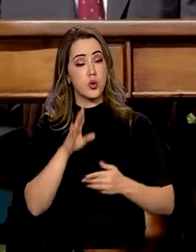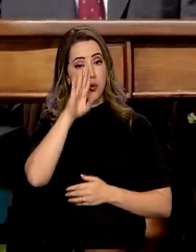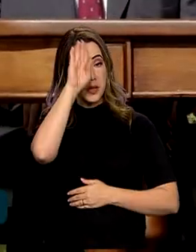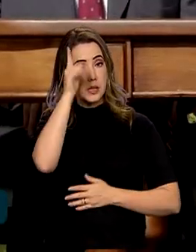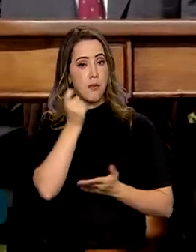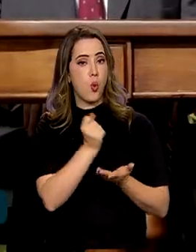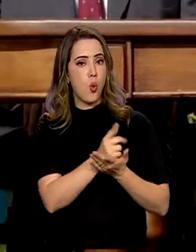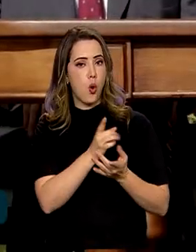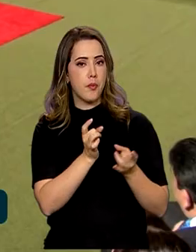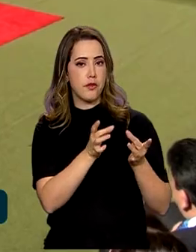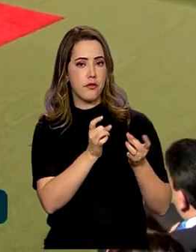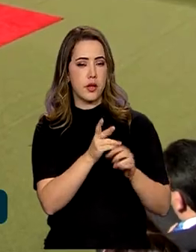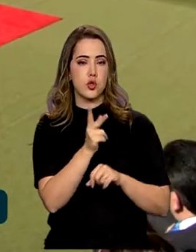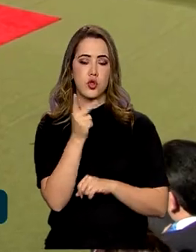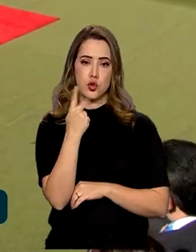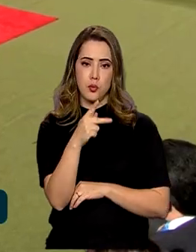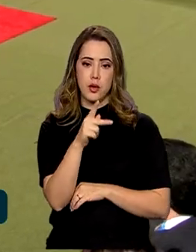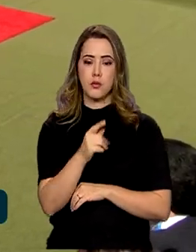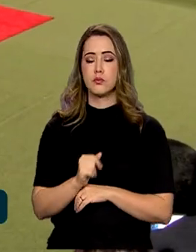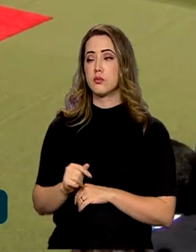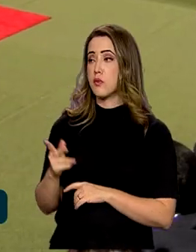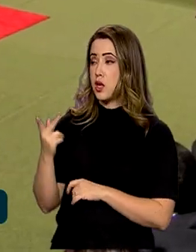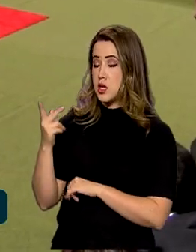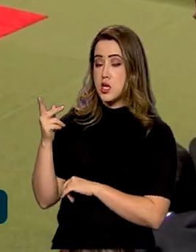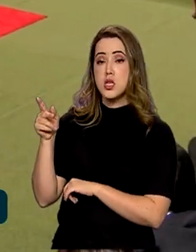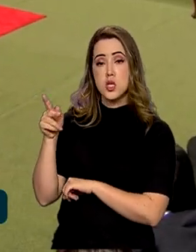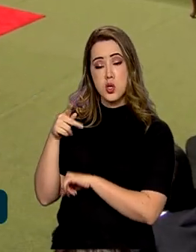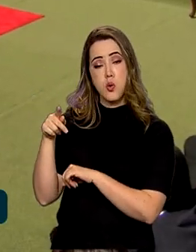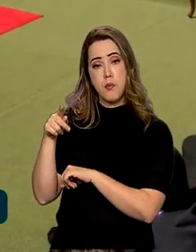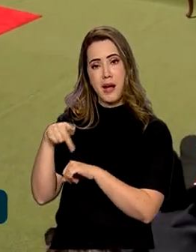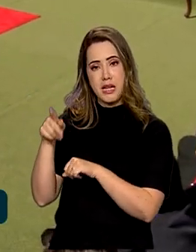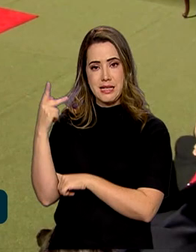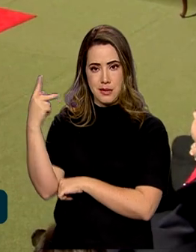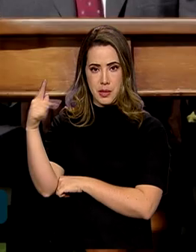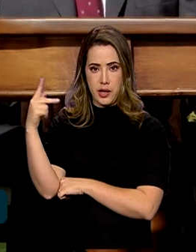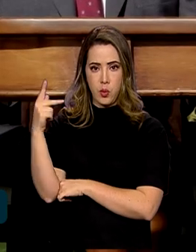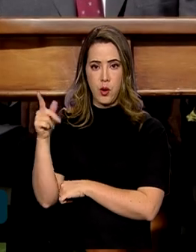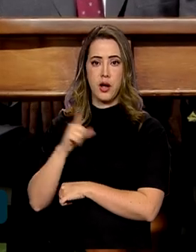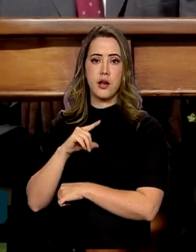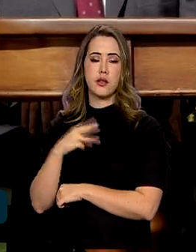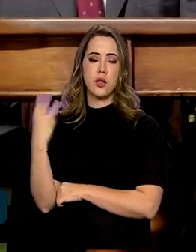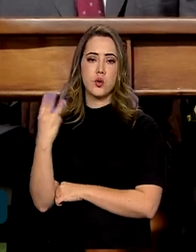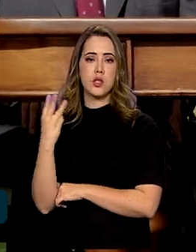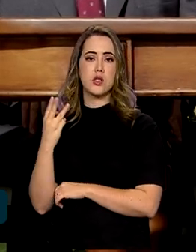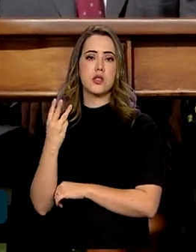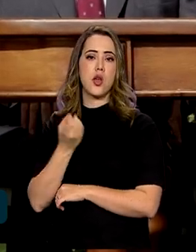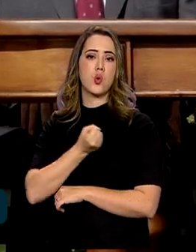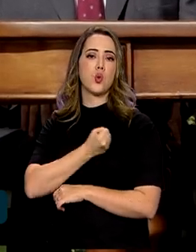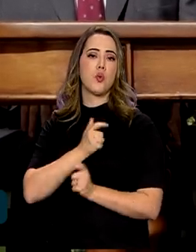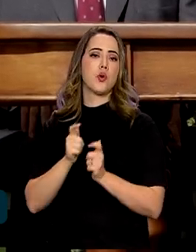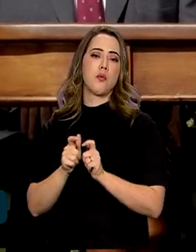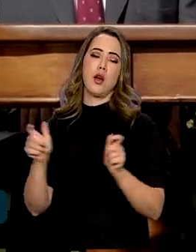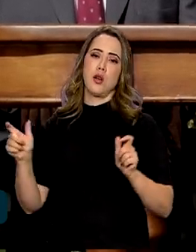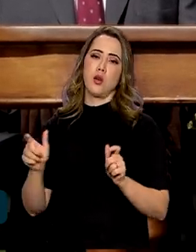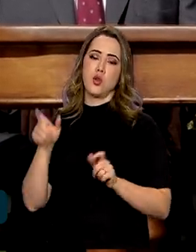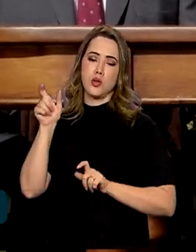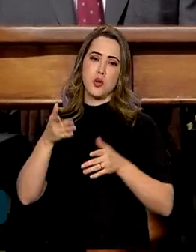comercial do Paraguai e o país vizinho abriga a terceira maior comunidade brasileira no exterior, atrás apenas dos Estados Unidos e de Portugal.